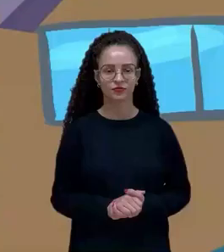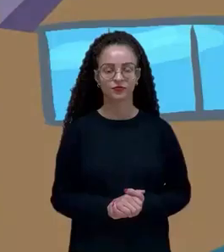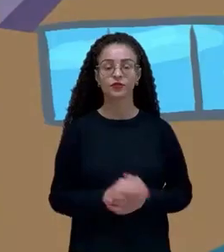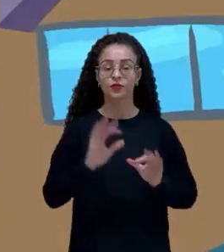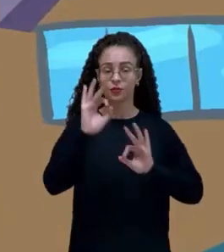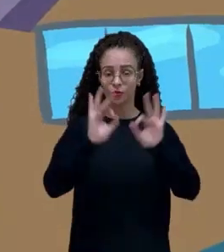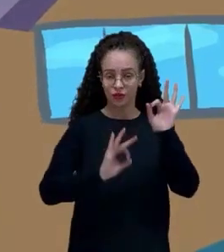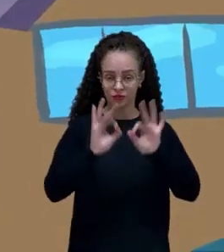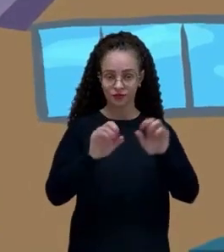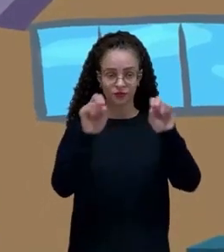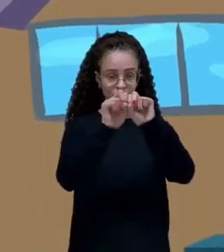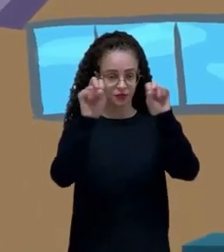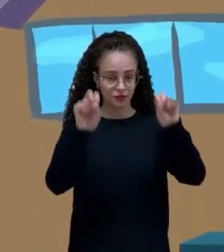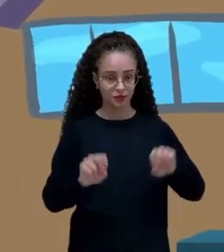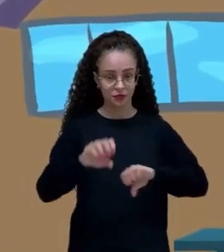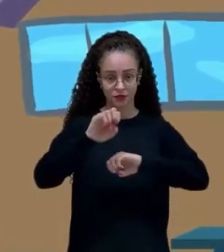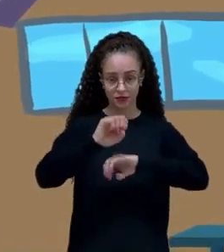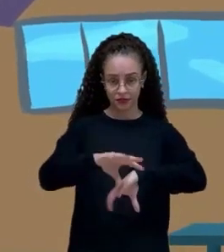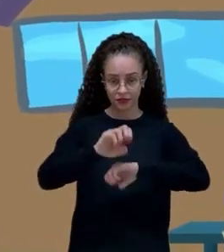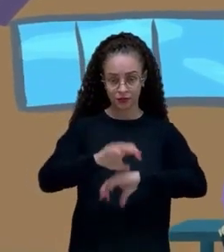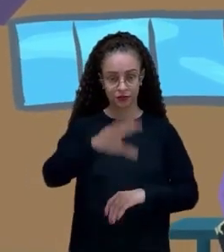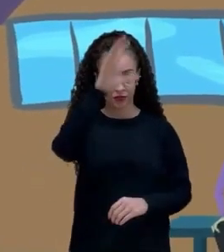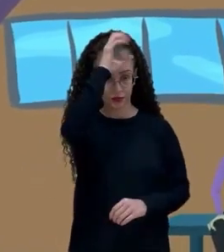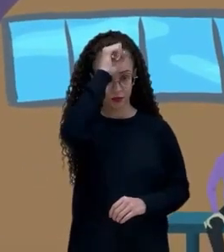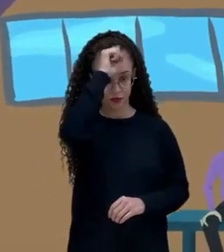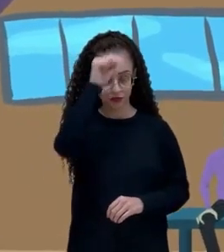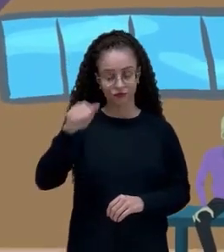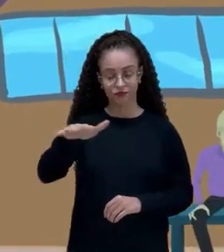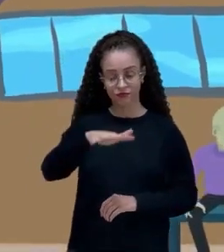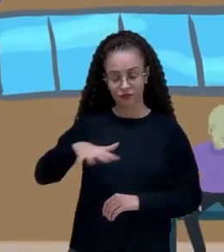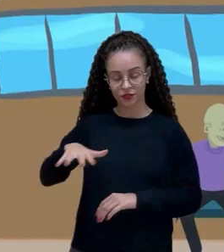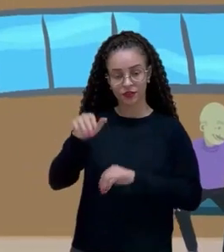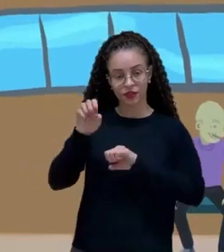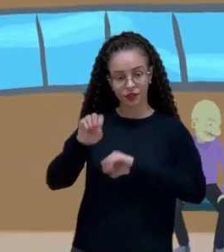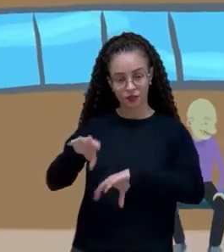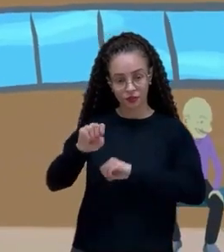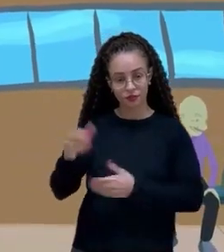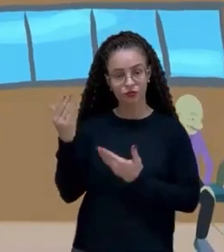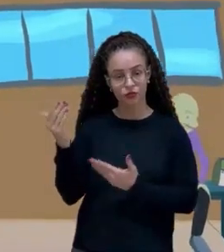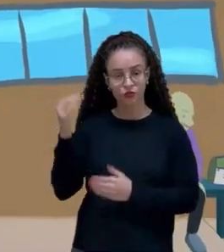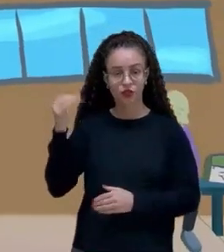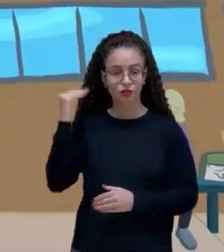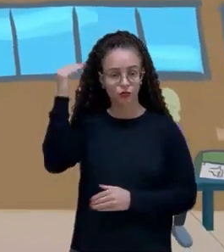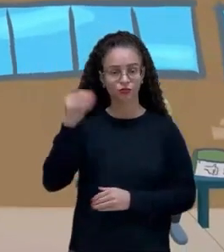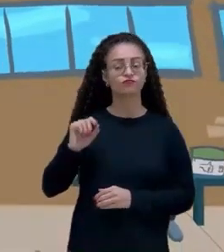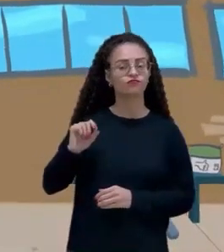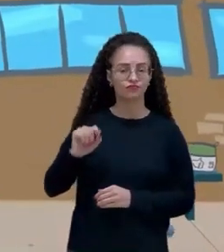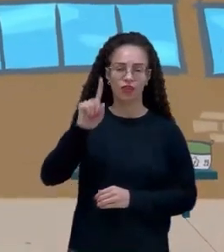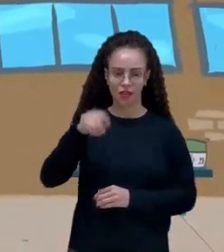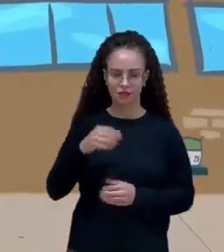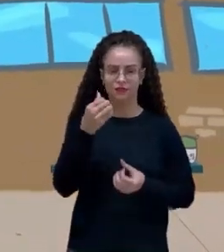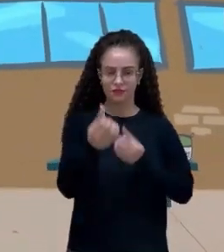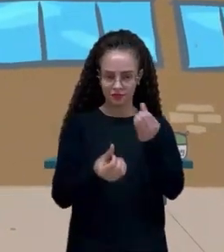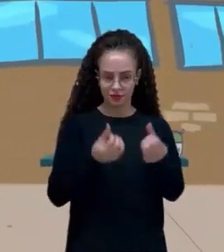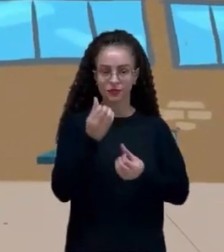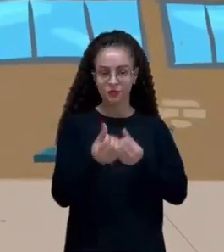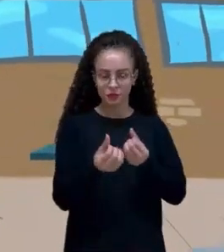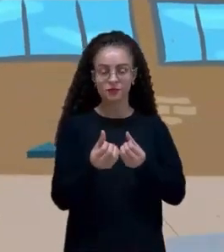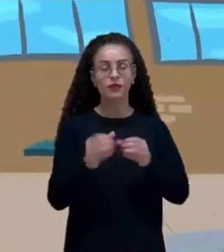A organização do sistema de ensino e aprendizagem na educação de jovens e adultos ocorre semestralmente.